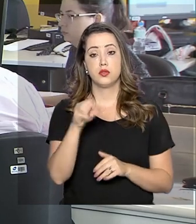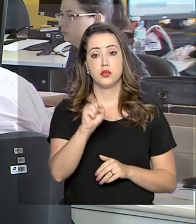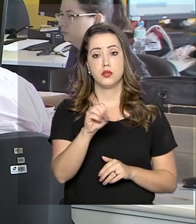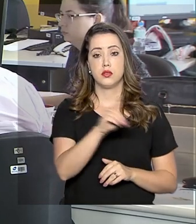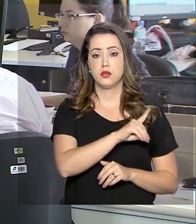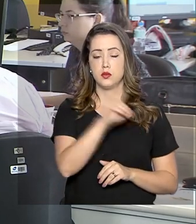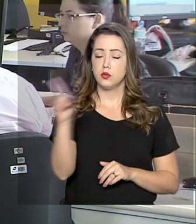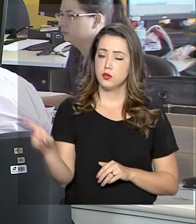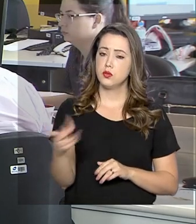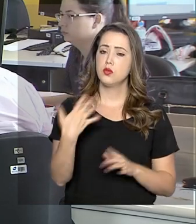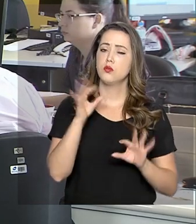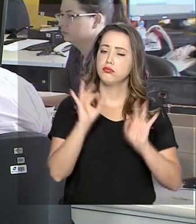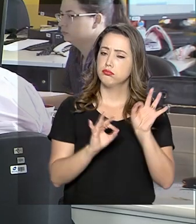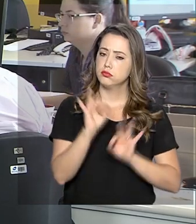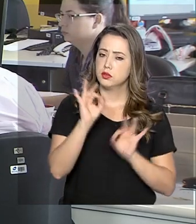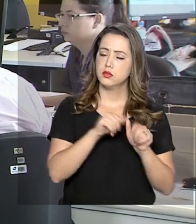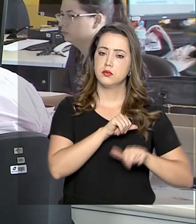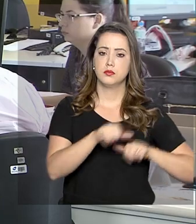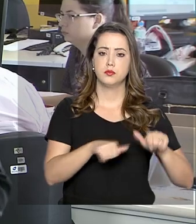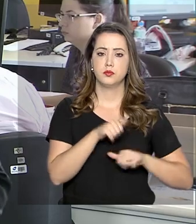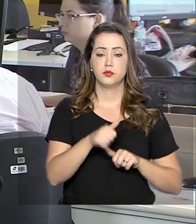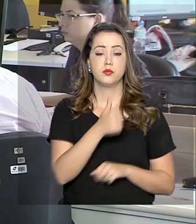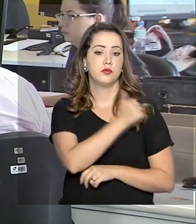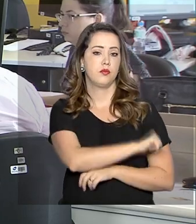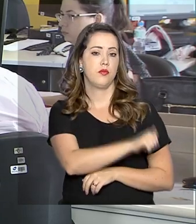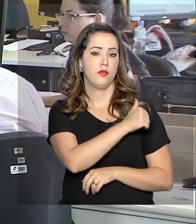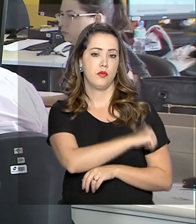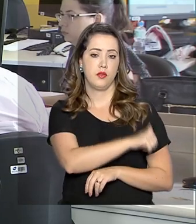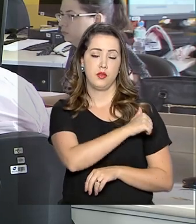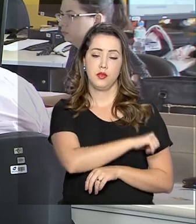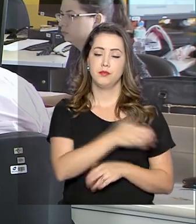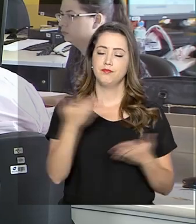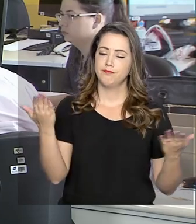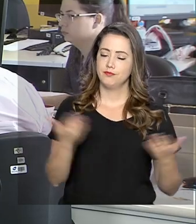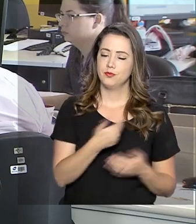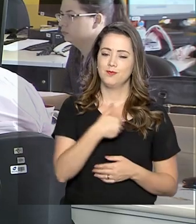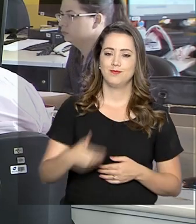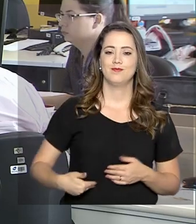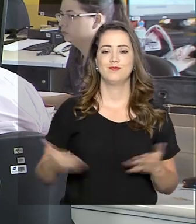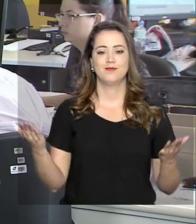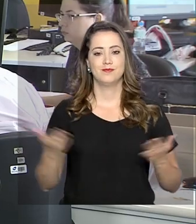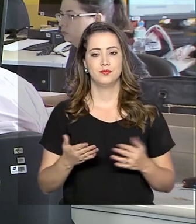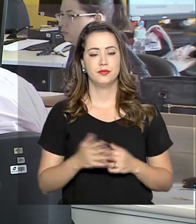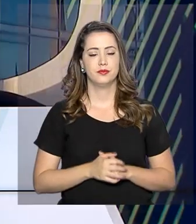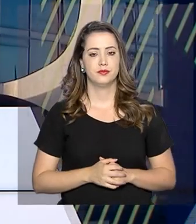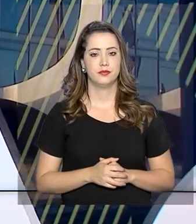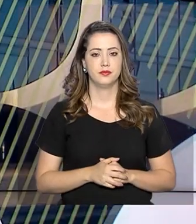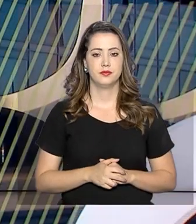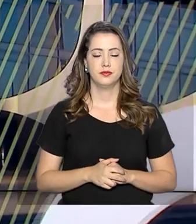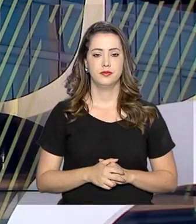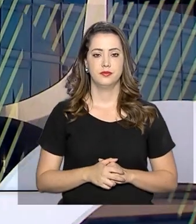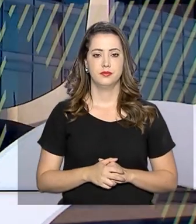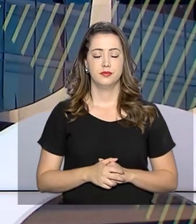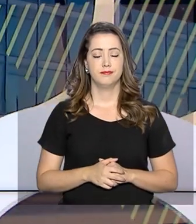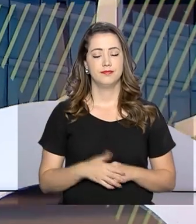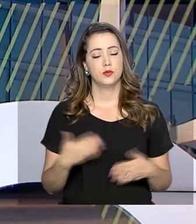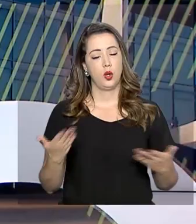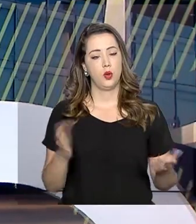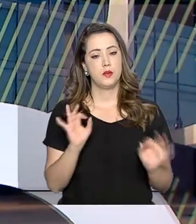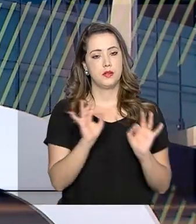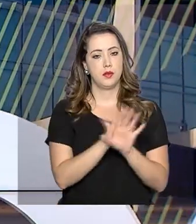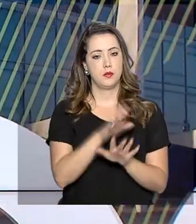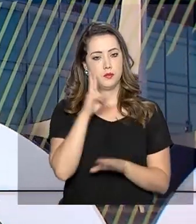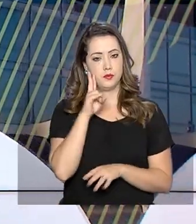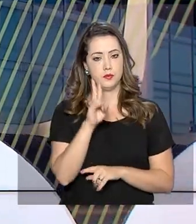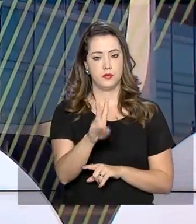dias para se adequar às mudanças. Do Rio de Janeiro, Alessandra Lago, para o Governo Agora. E o Governo Agora